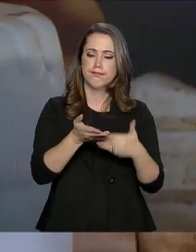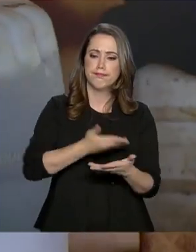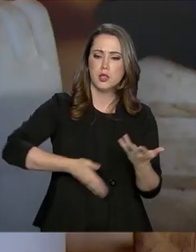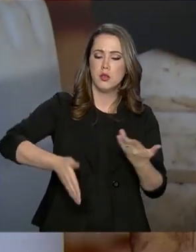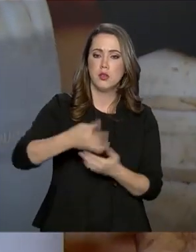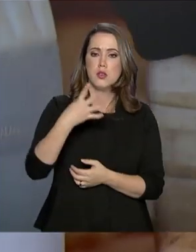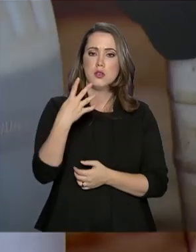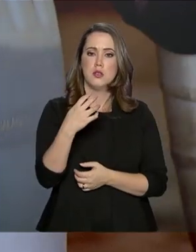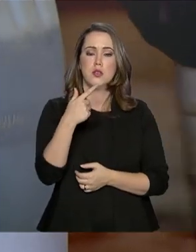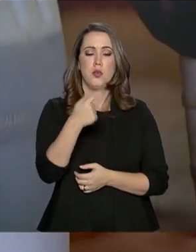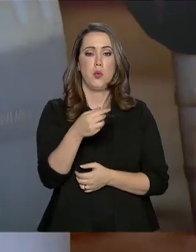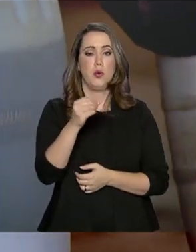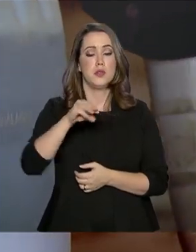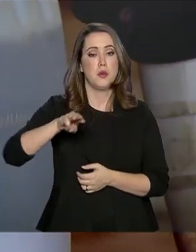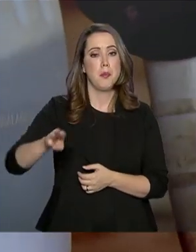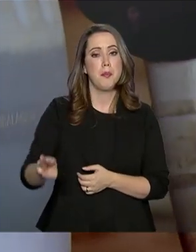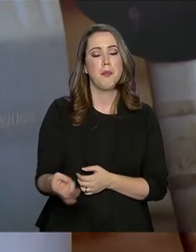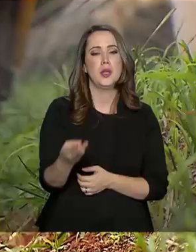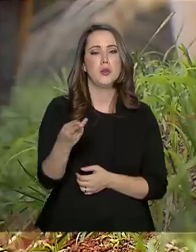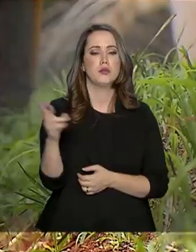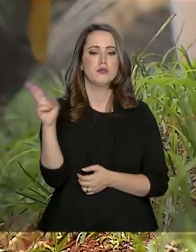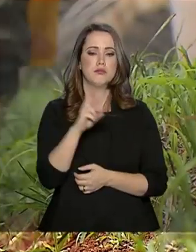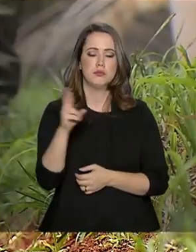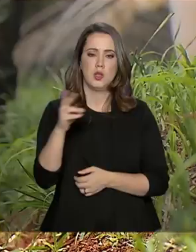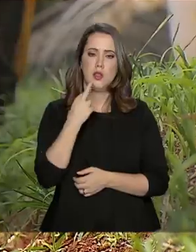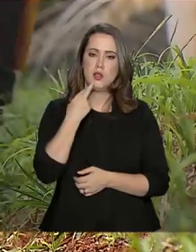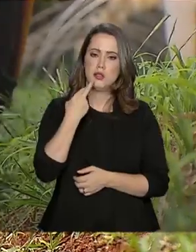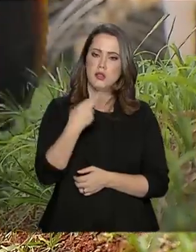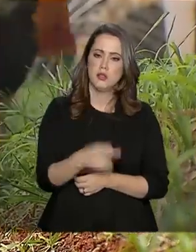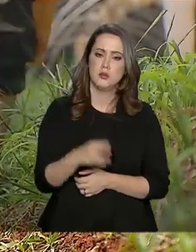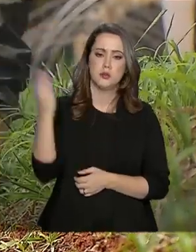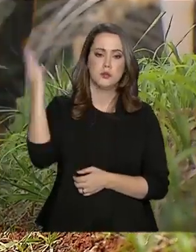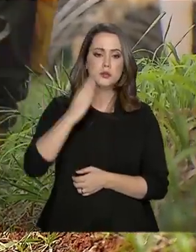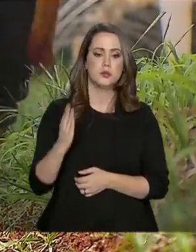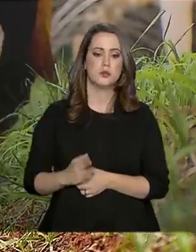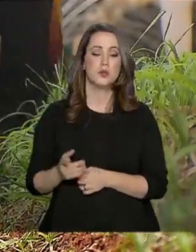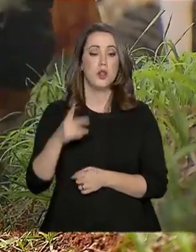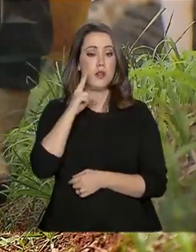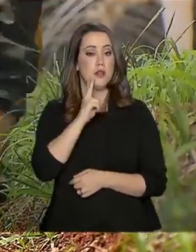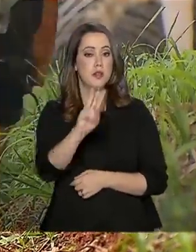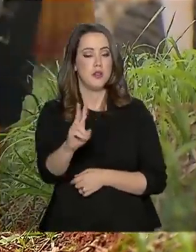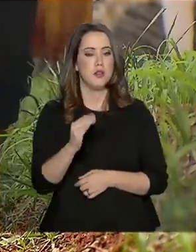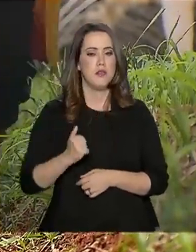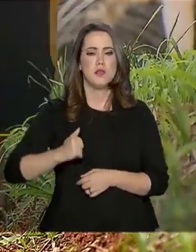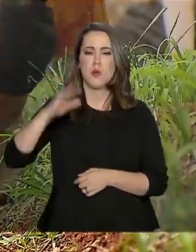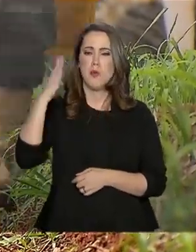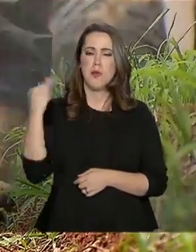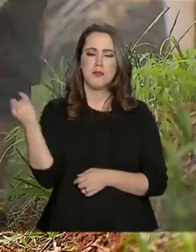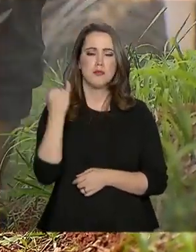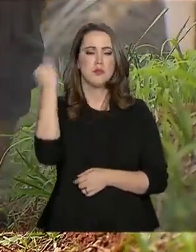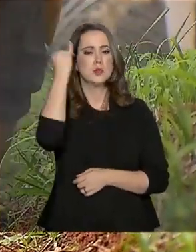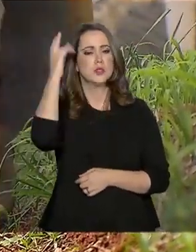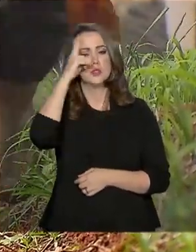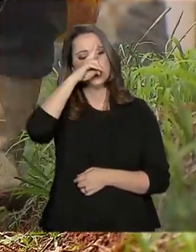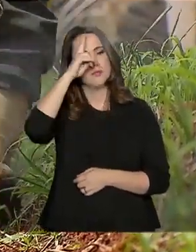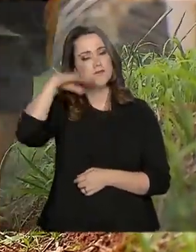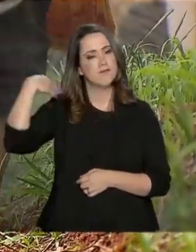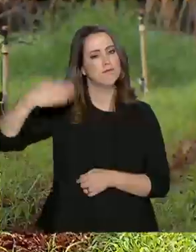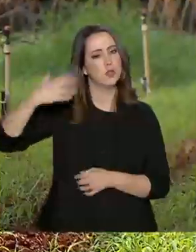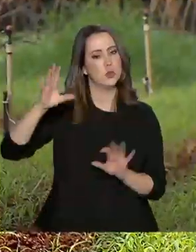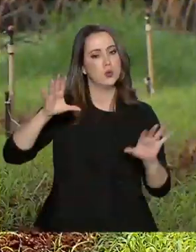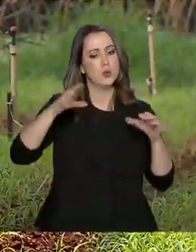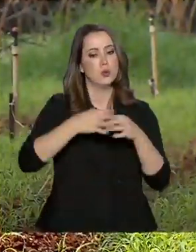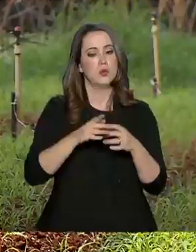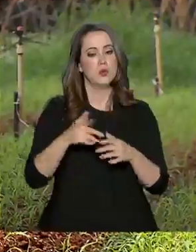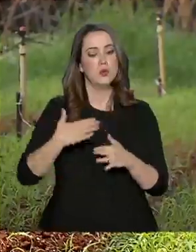470 milhões de reais. O resultado brasileiro é considerado o mais expressivo da história do setor